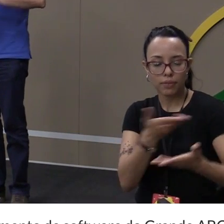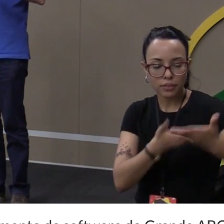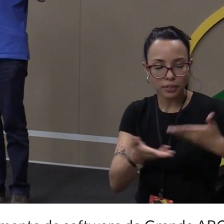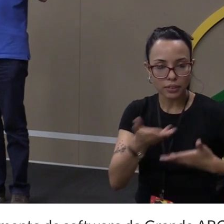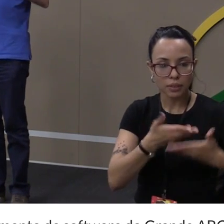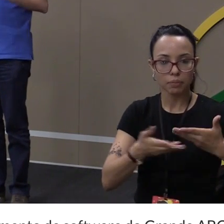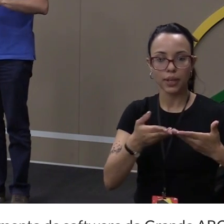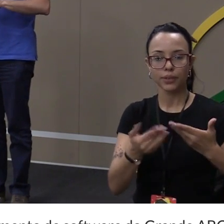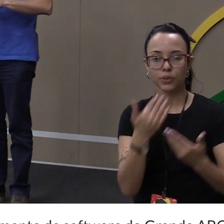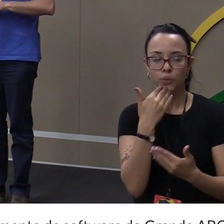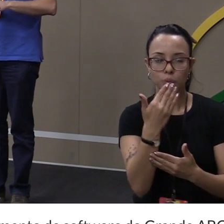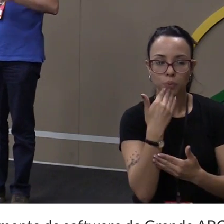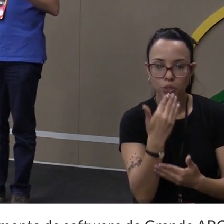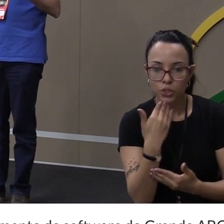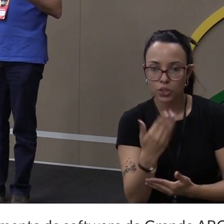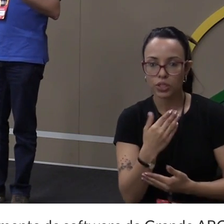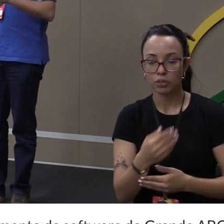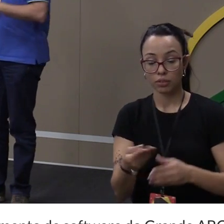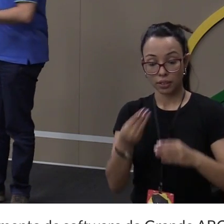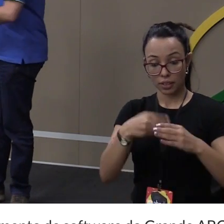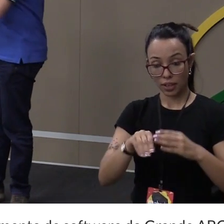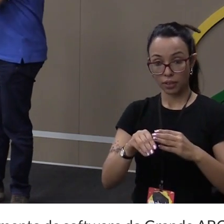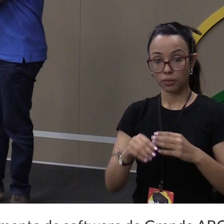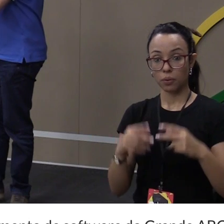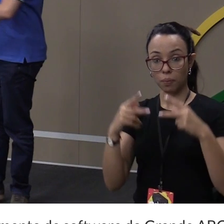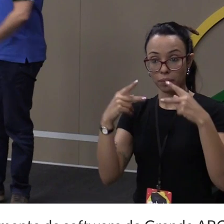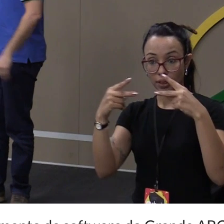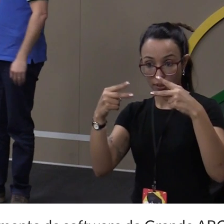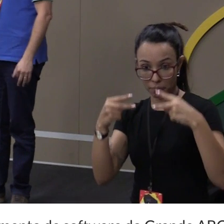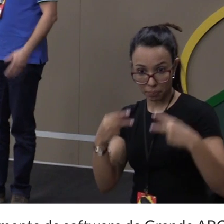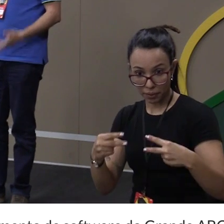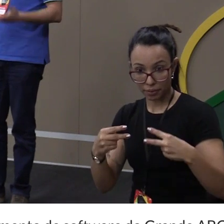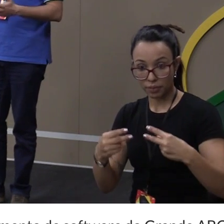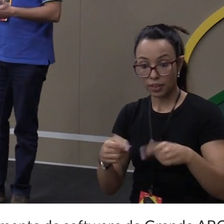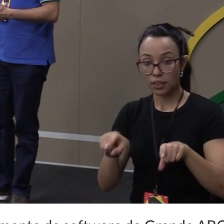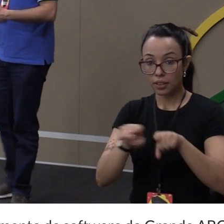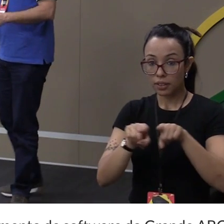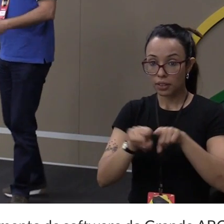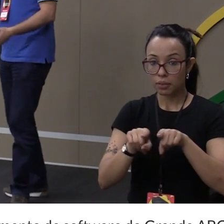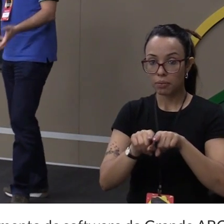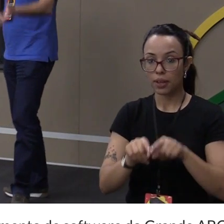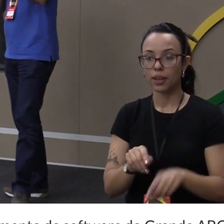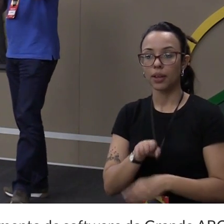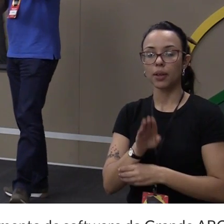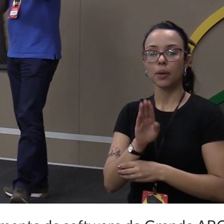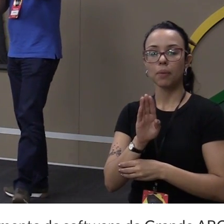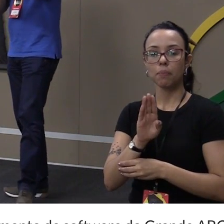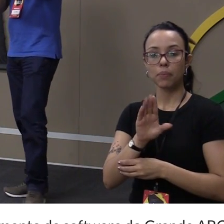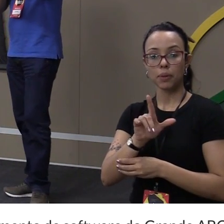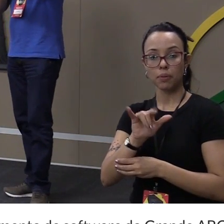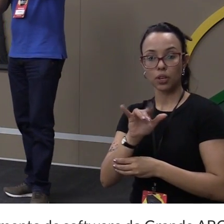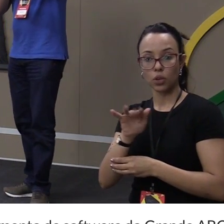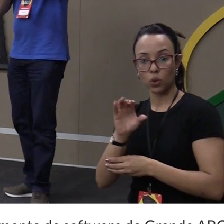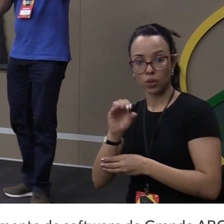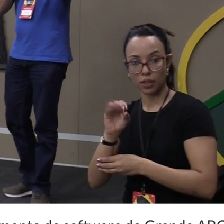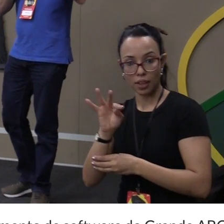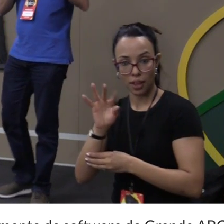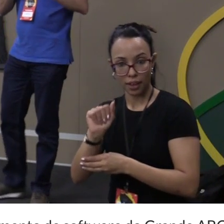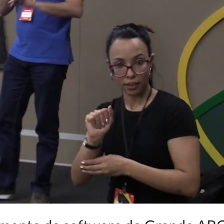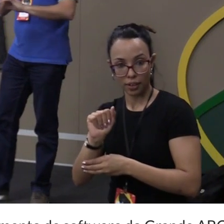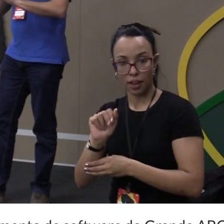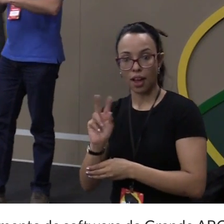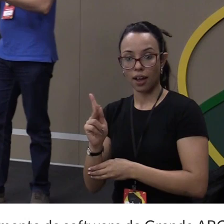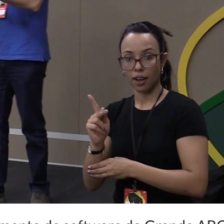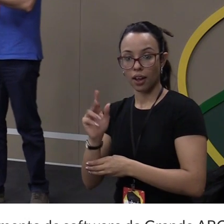de requisições HTTP, mais a biblioteca BeautifulSoup, fazer o parsing das informações que você